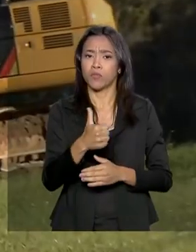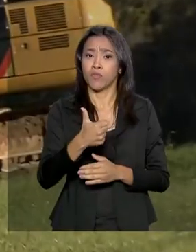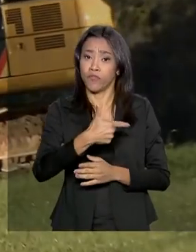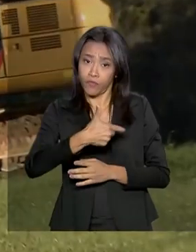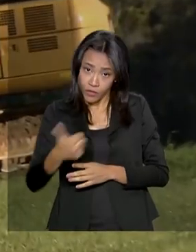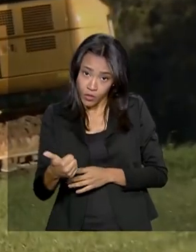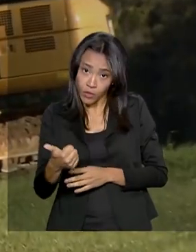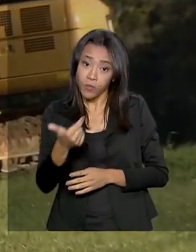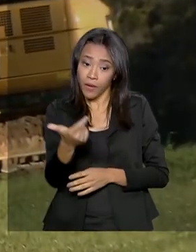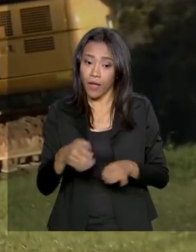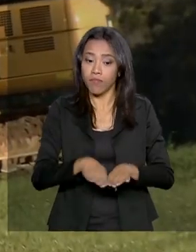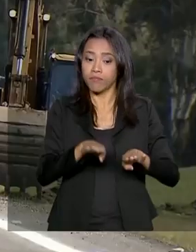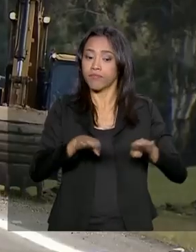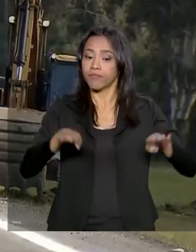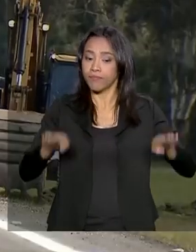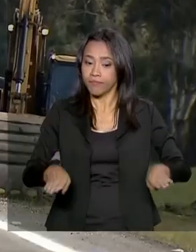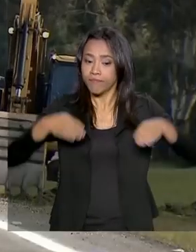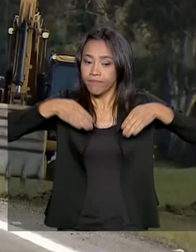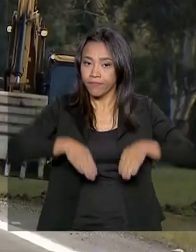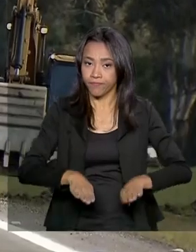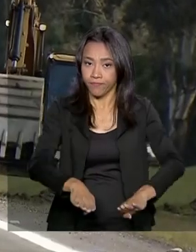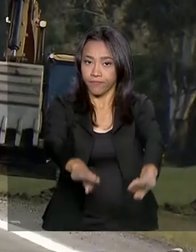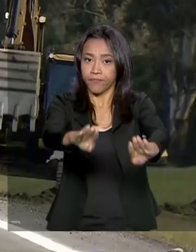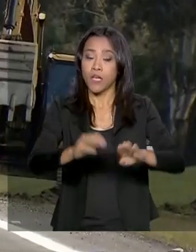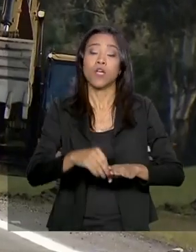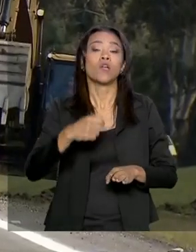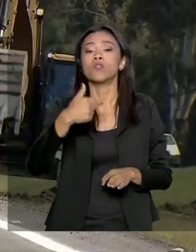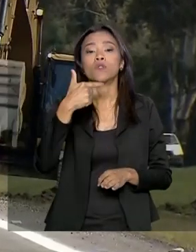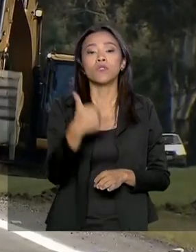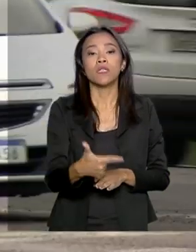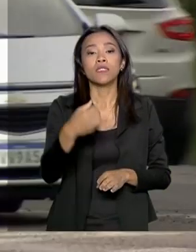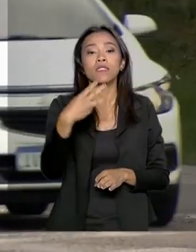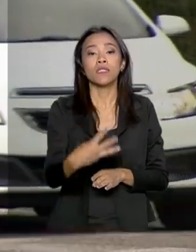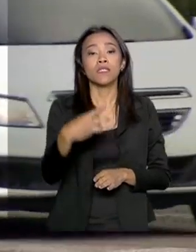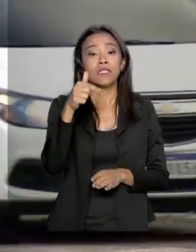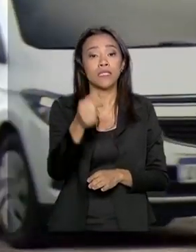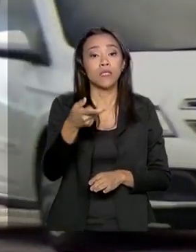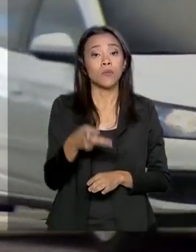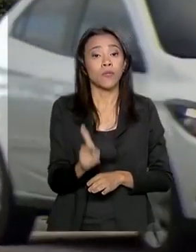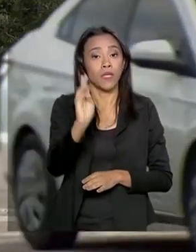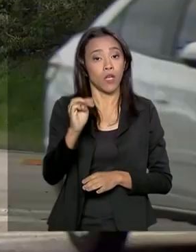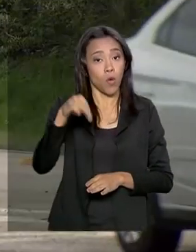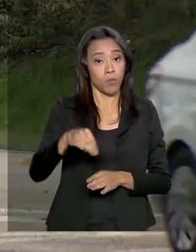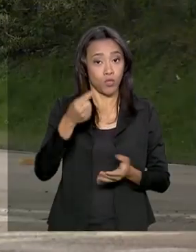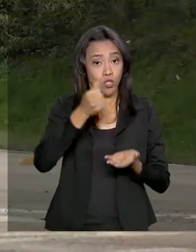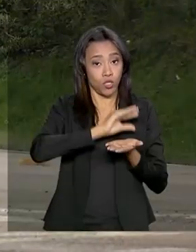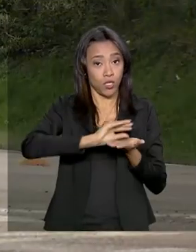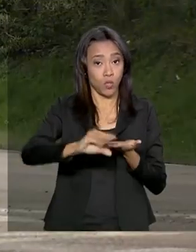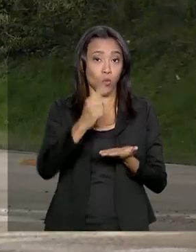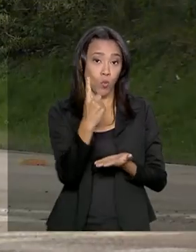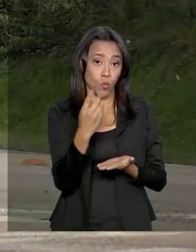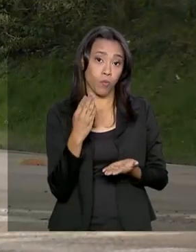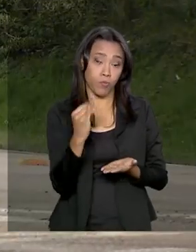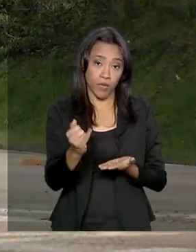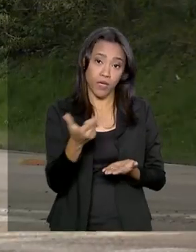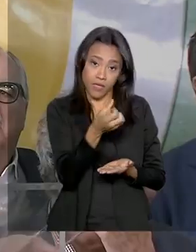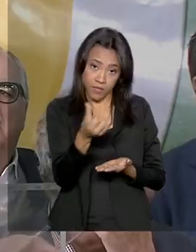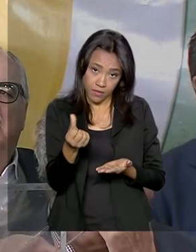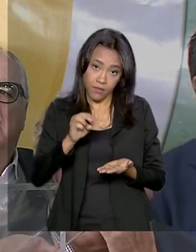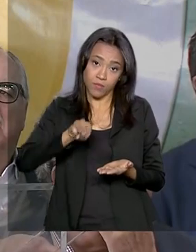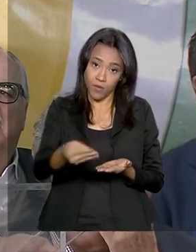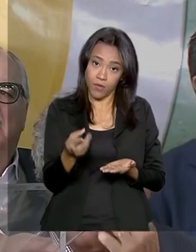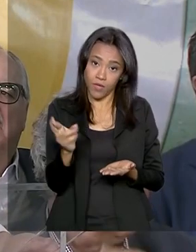entregar a duplicação de 235 quilômetros da rodovia no Estado, com investimento de 1 bilhão e 600 milhões de reais.